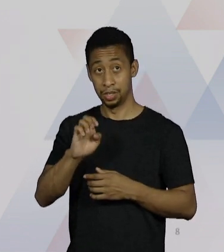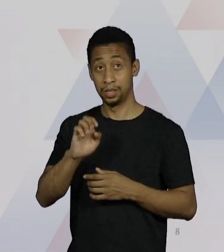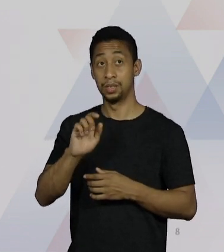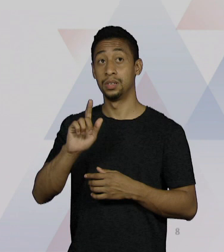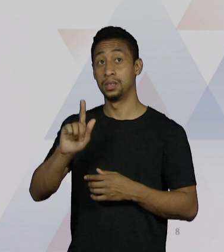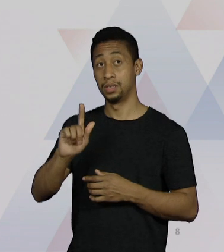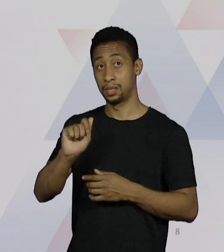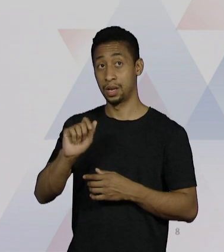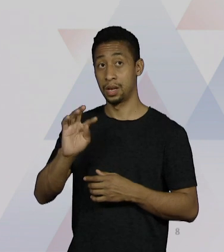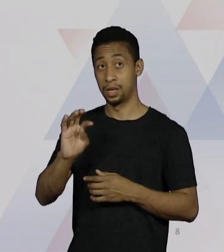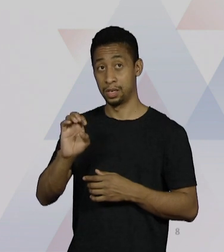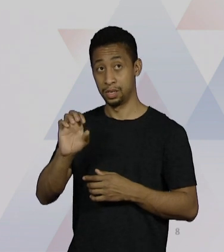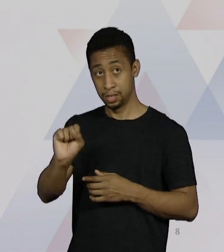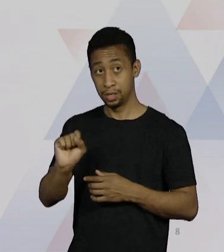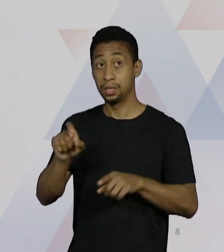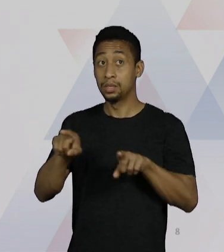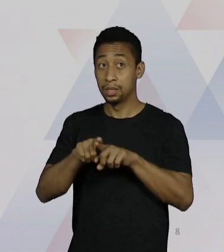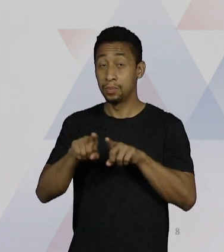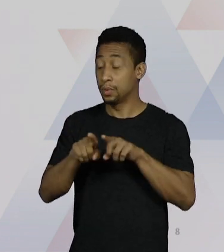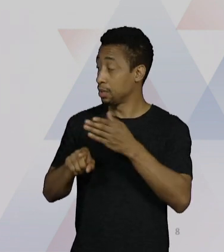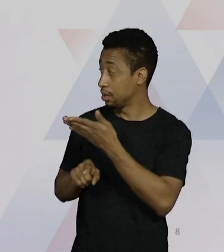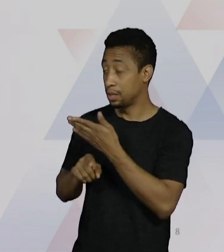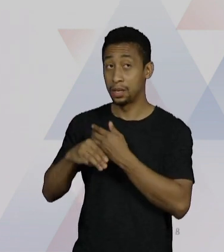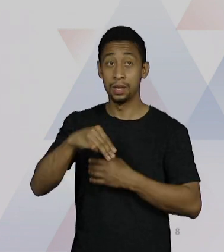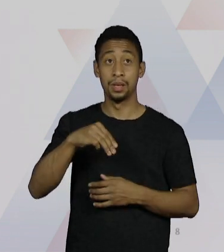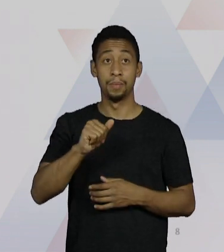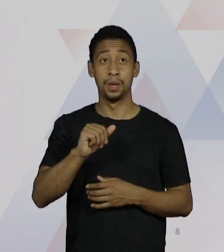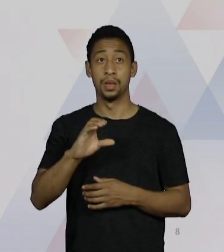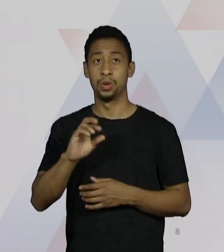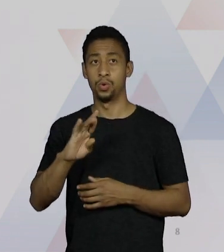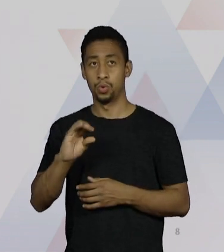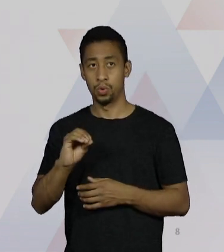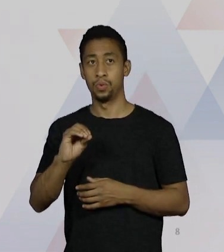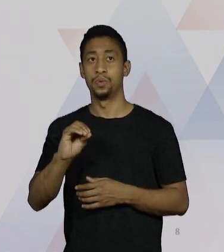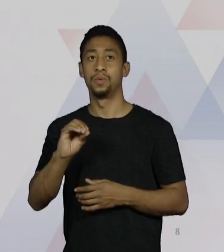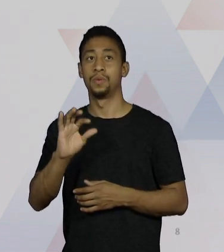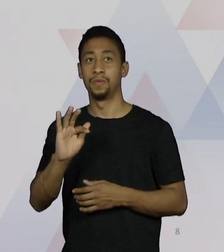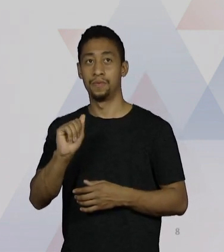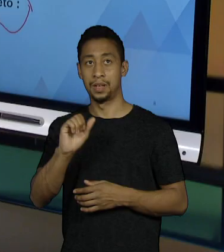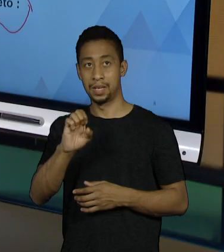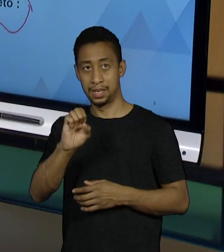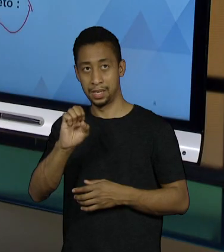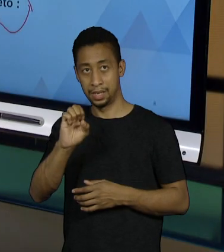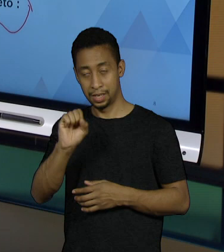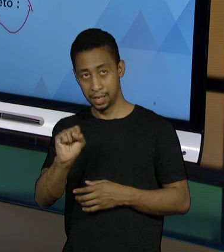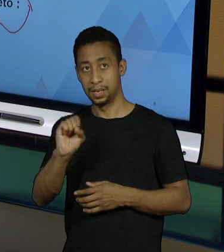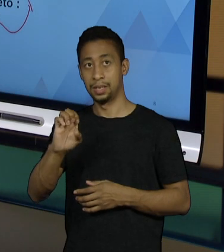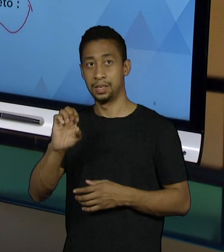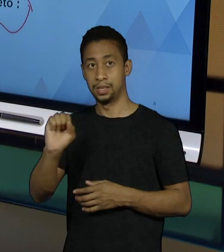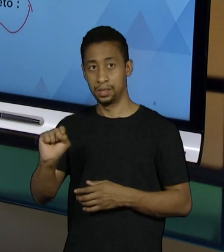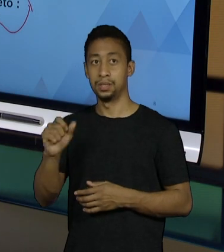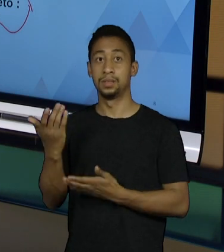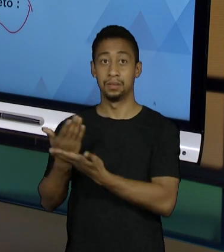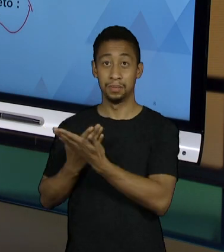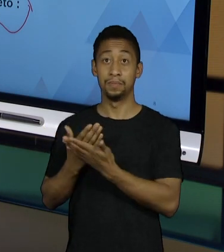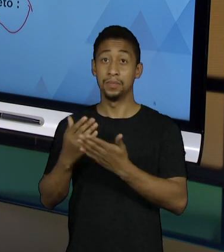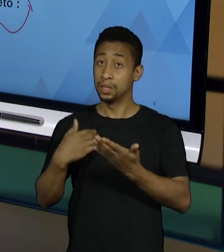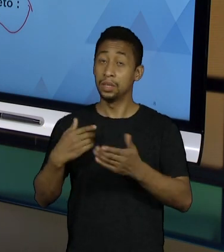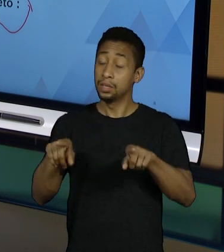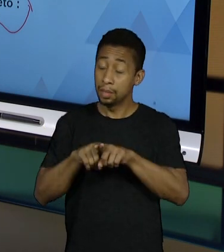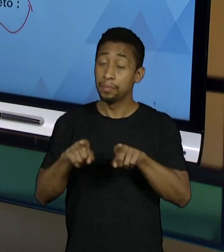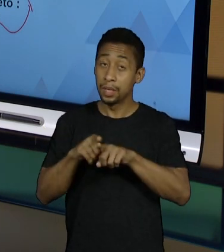E de novo aqui, gente, invista no engenheiro completo. Atualize os seus conhecimentos sempre.